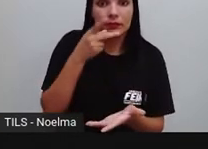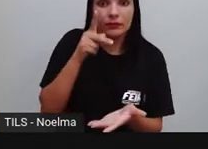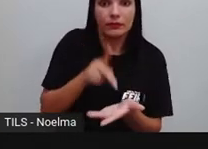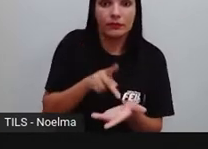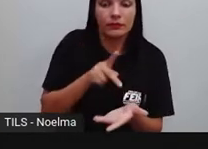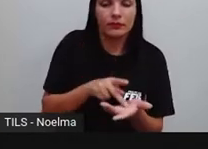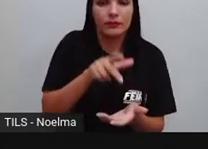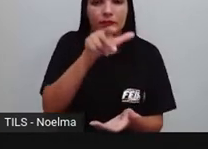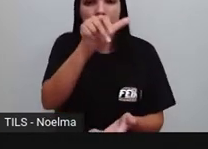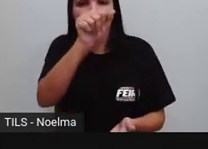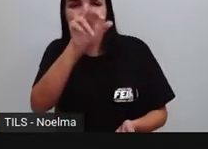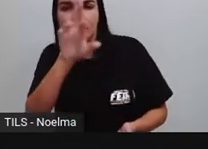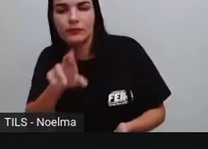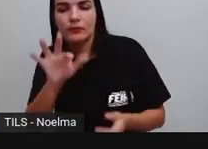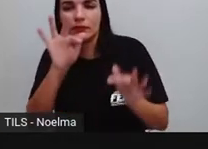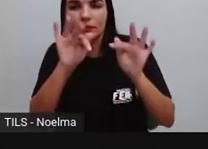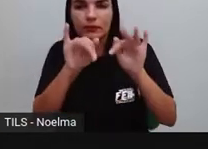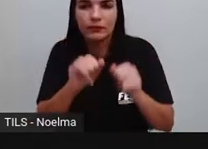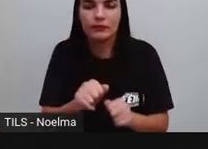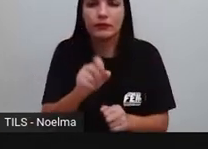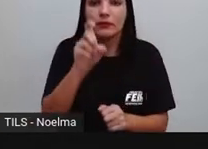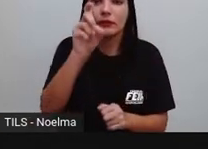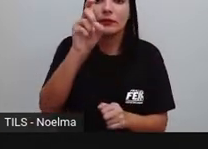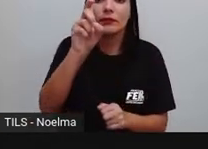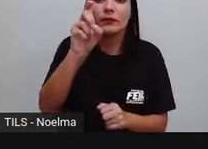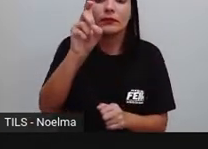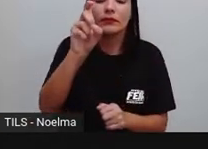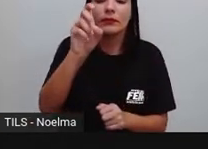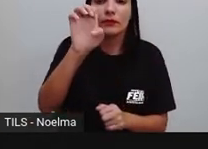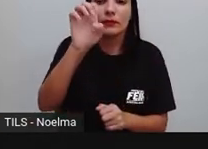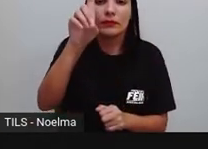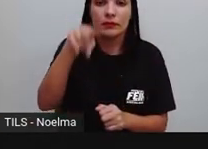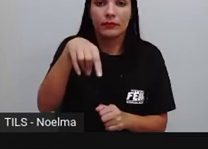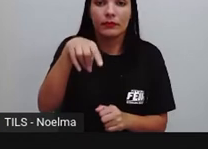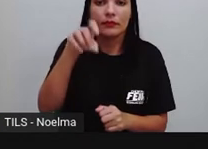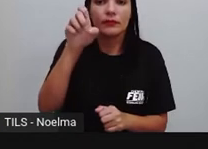afirmar, é, ser, será,